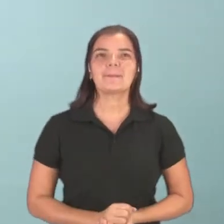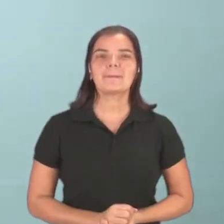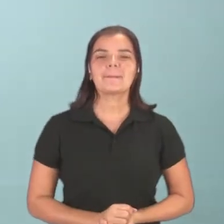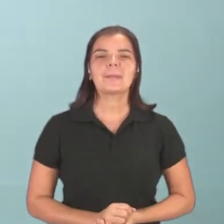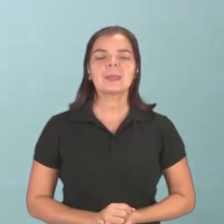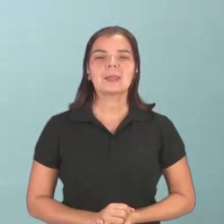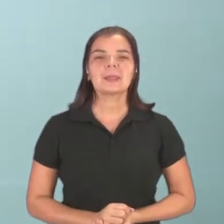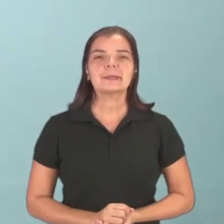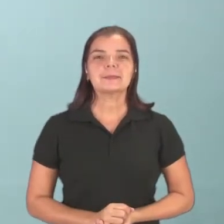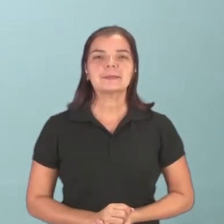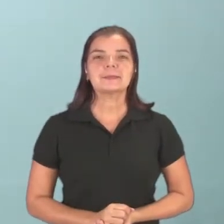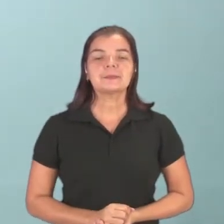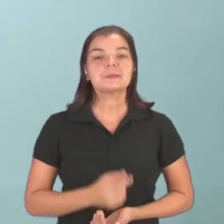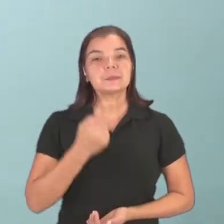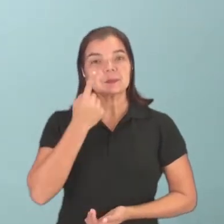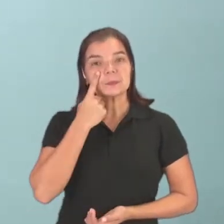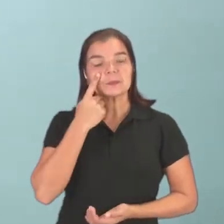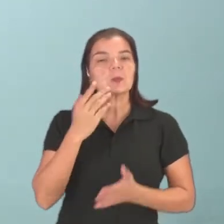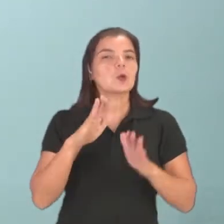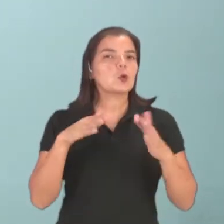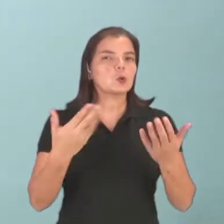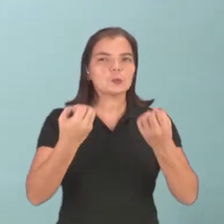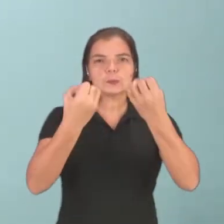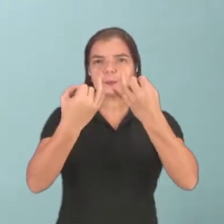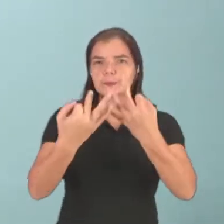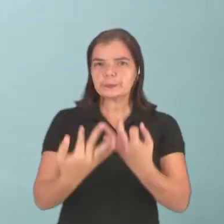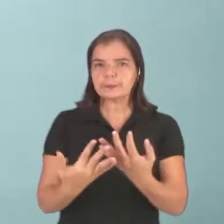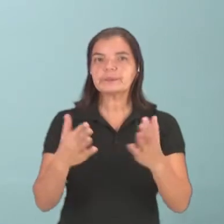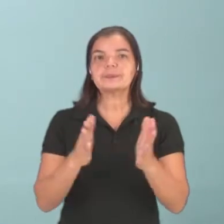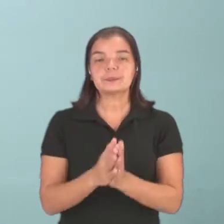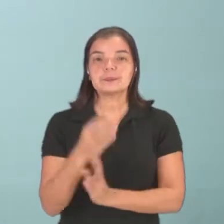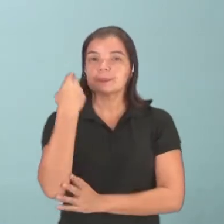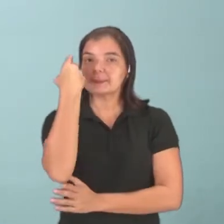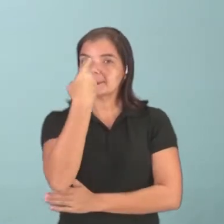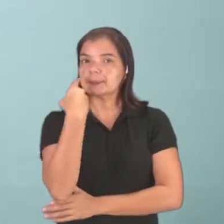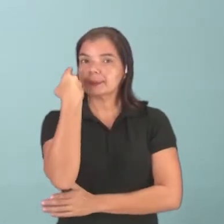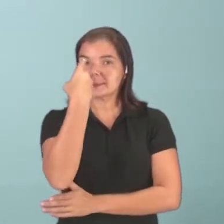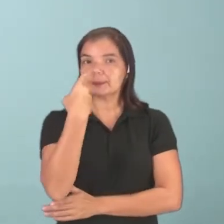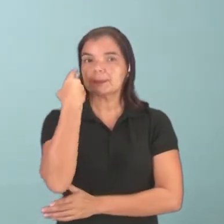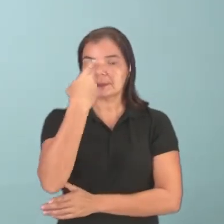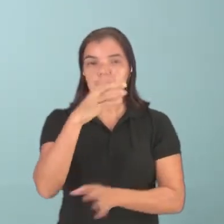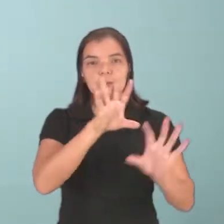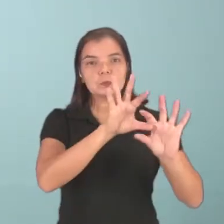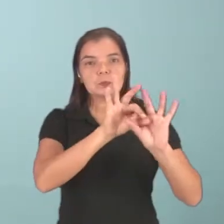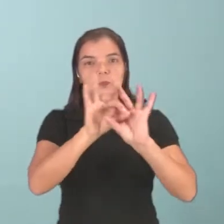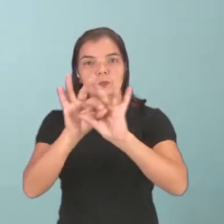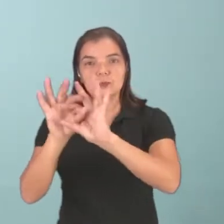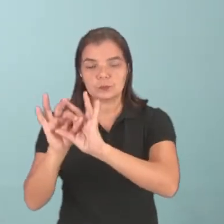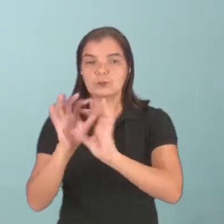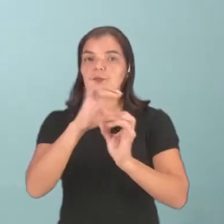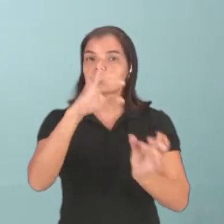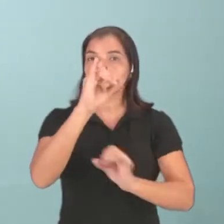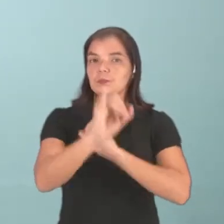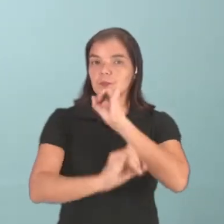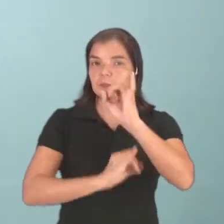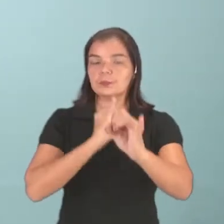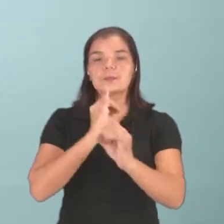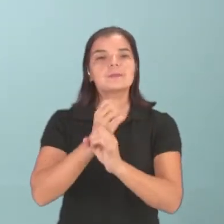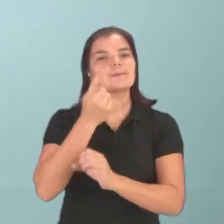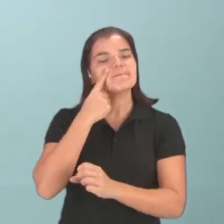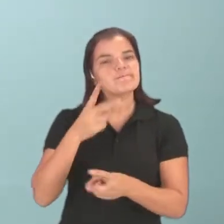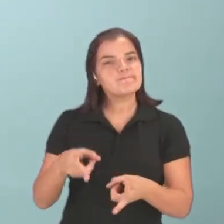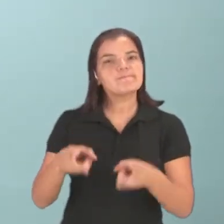Olha só pessoal, quando nós falamos da língua espanhola em um contexto de internet, podem